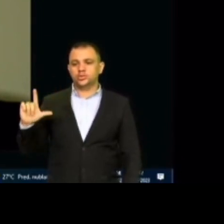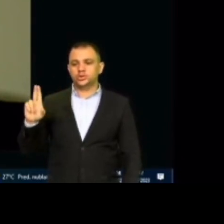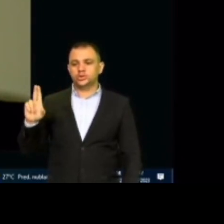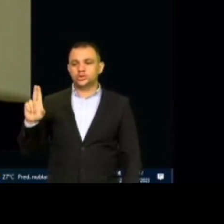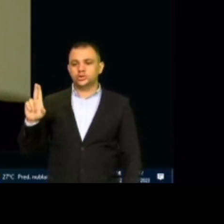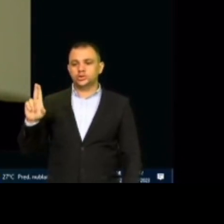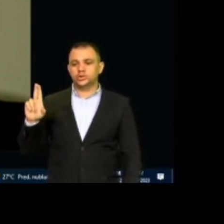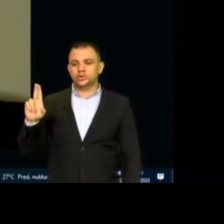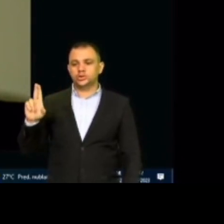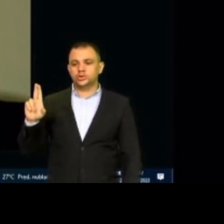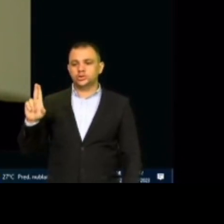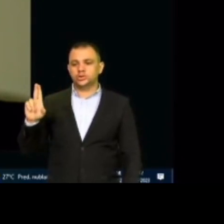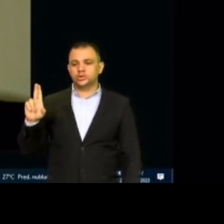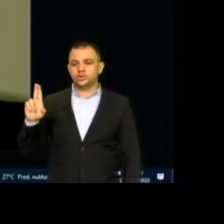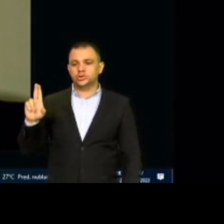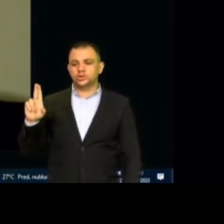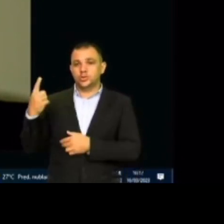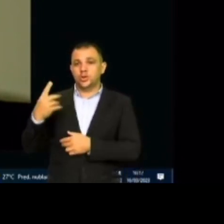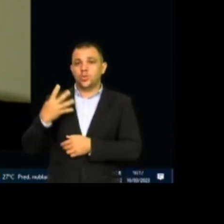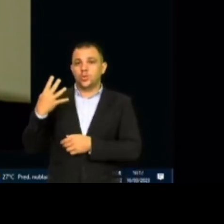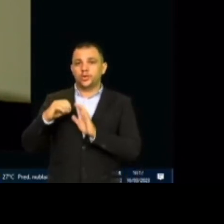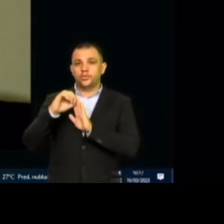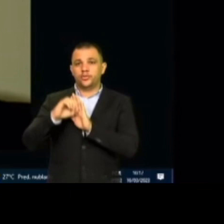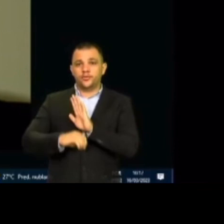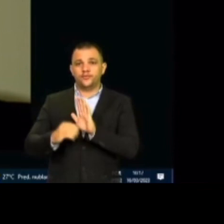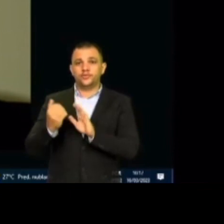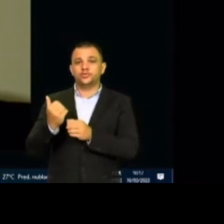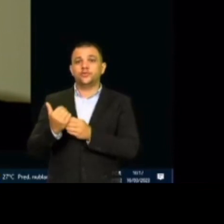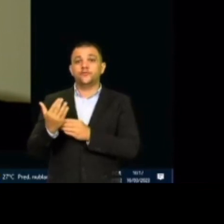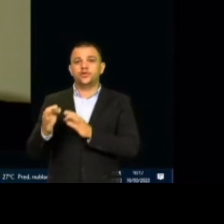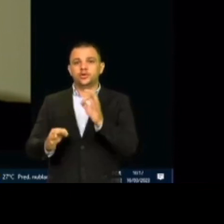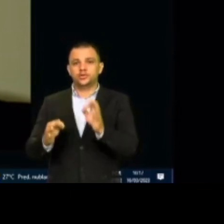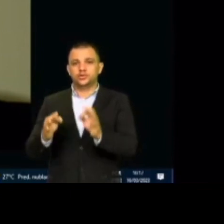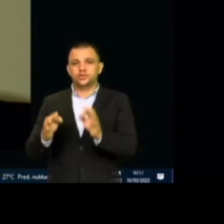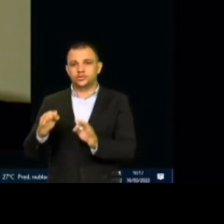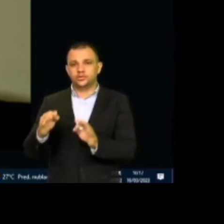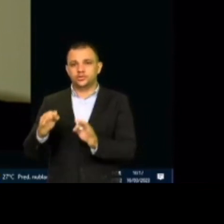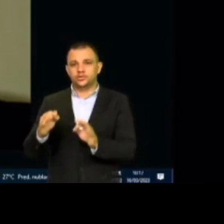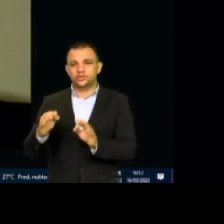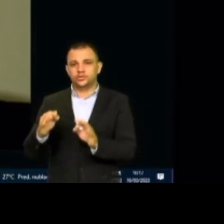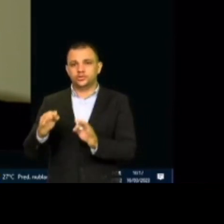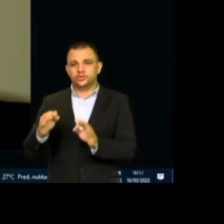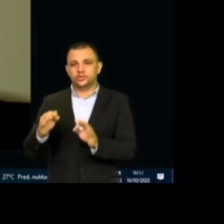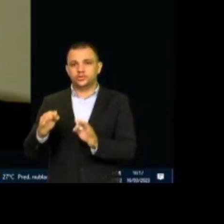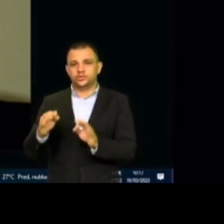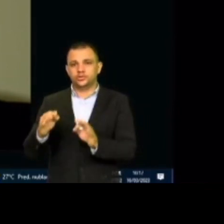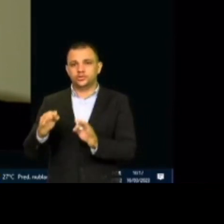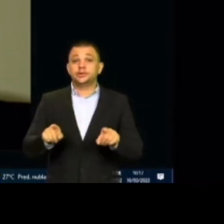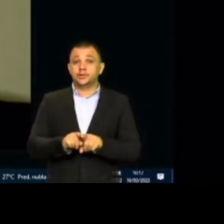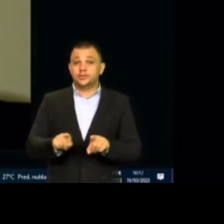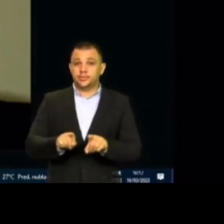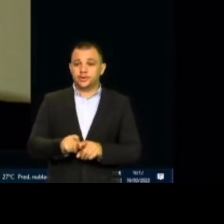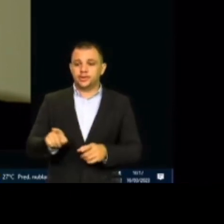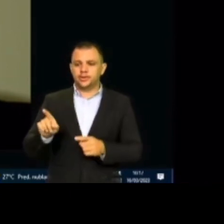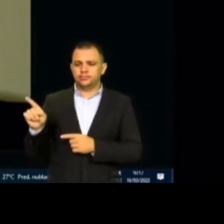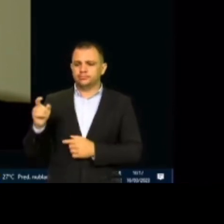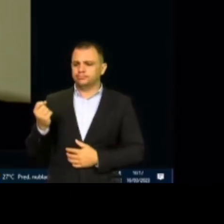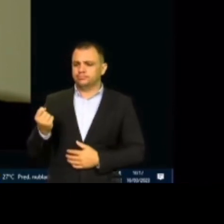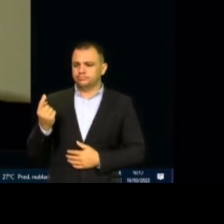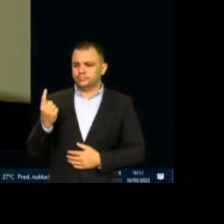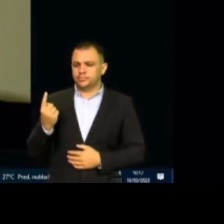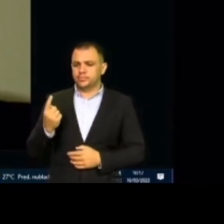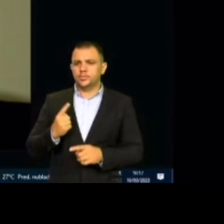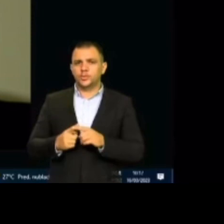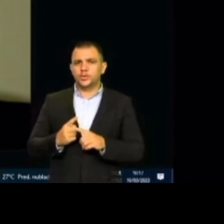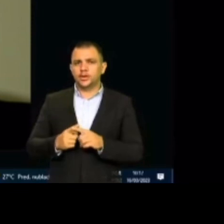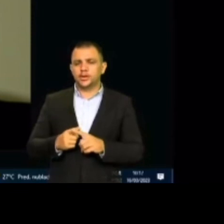ofício extrajudicial de Caxias. E milagrosamente também, e estranhamente, porque